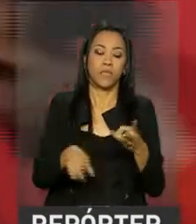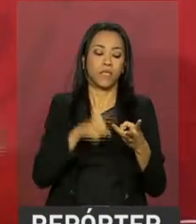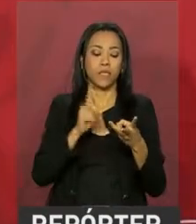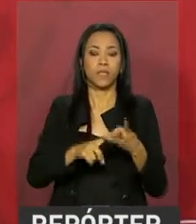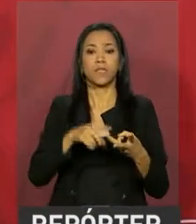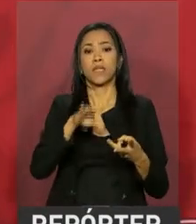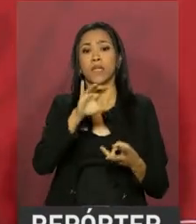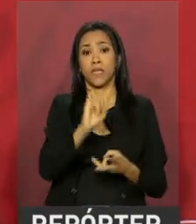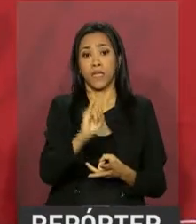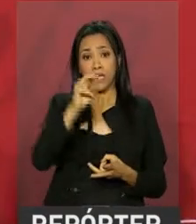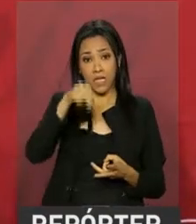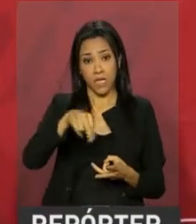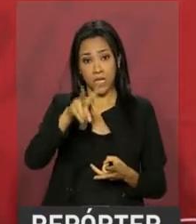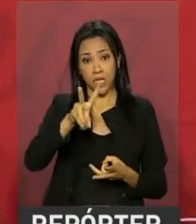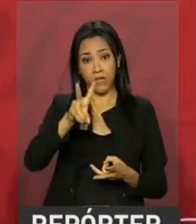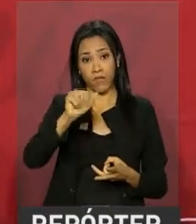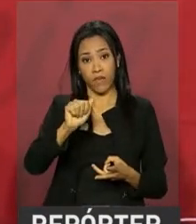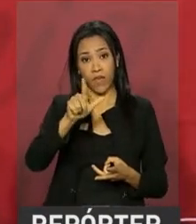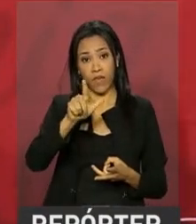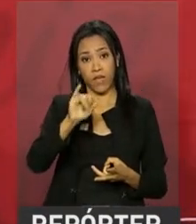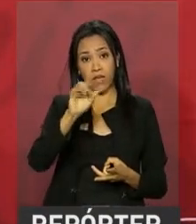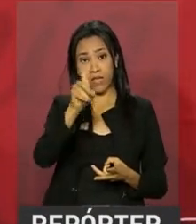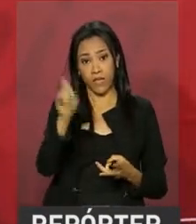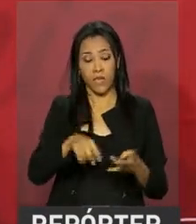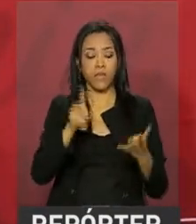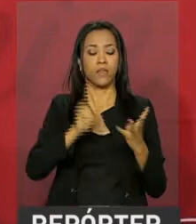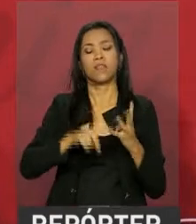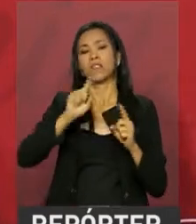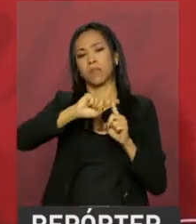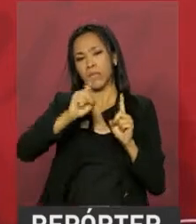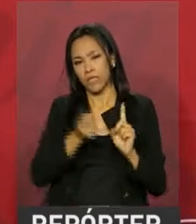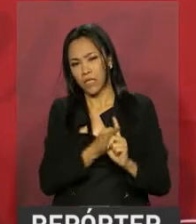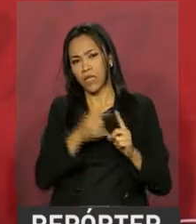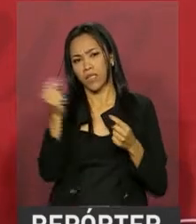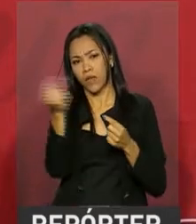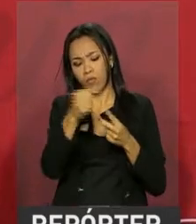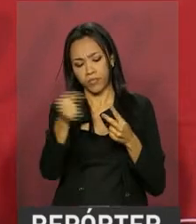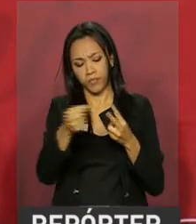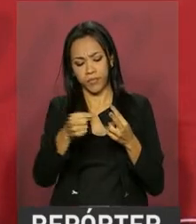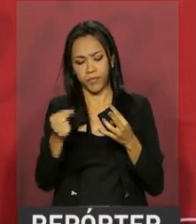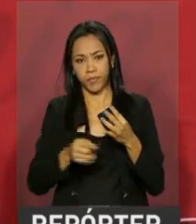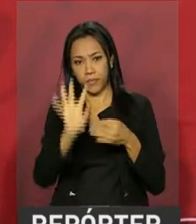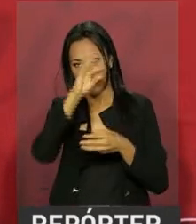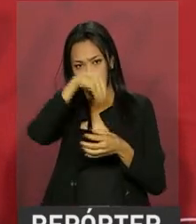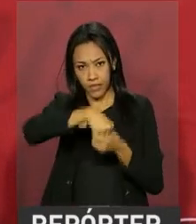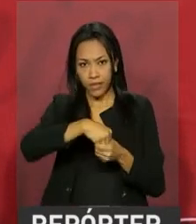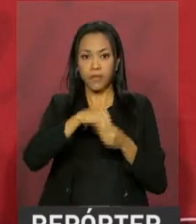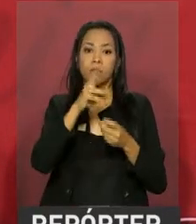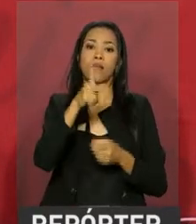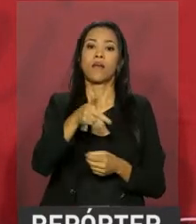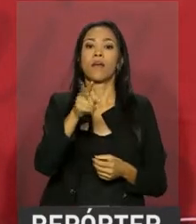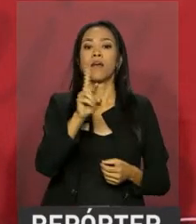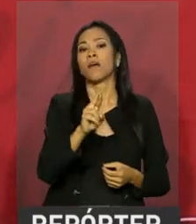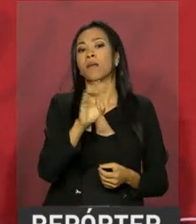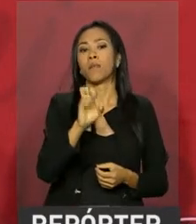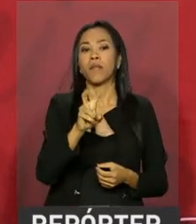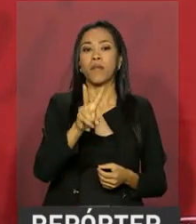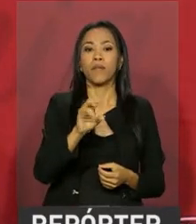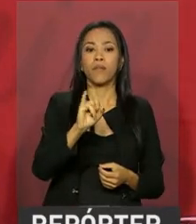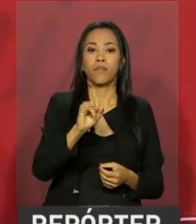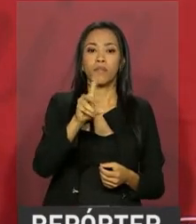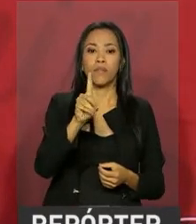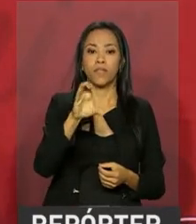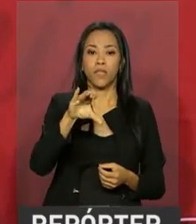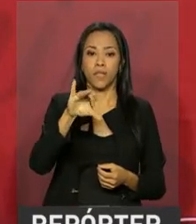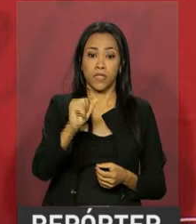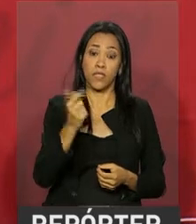maternidade. Então, nessa perspectiva, contribuir para a Previdência